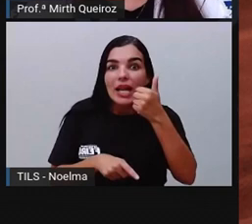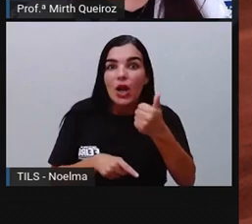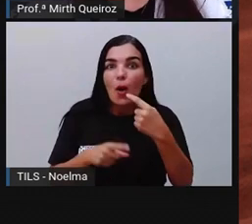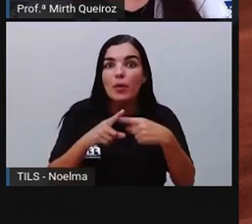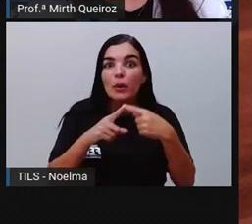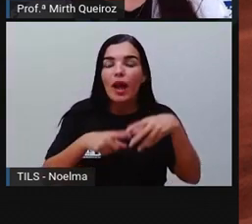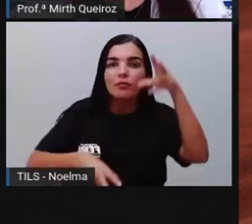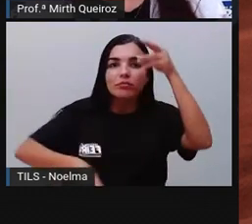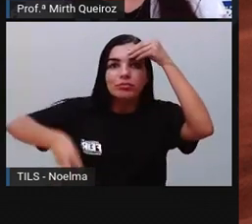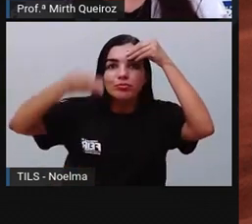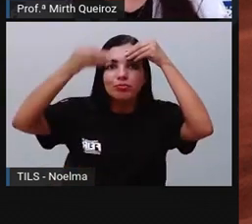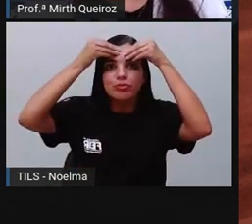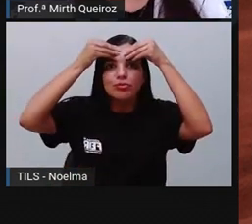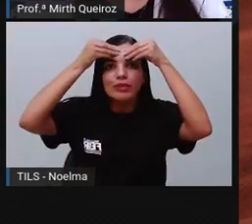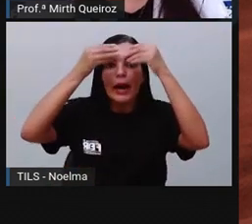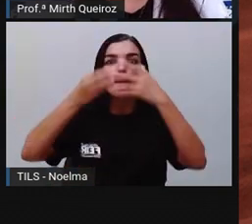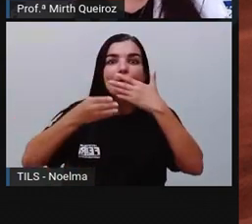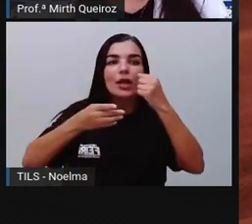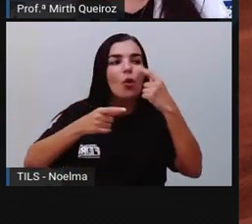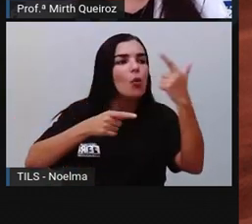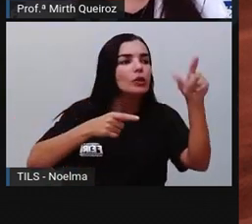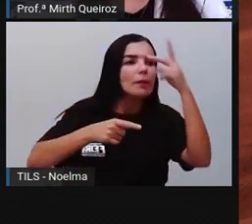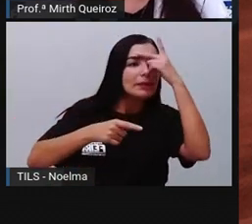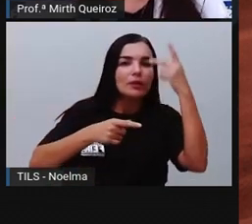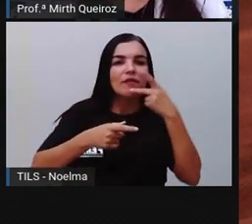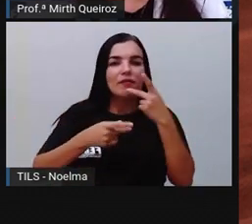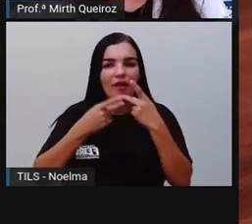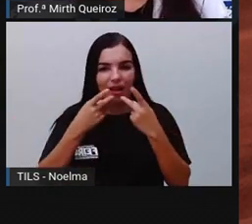Compreender melhor o que o outro fala.